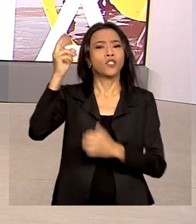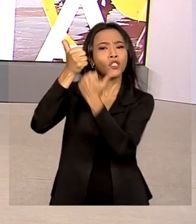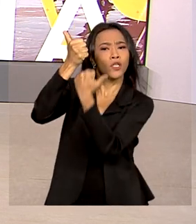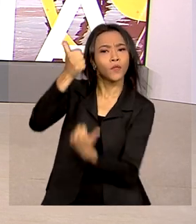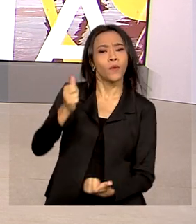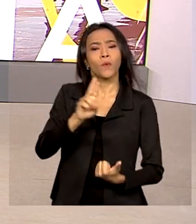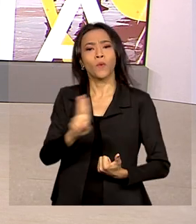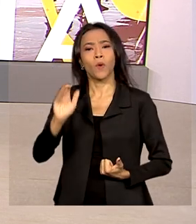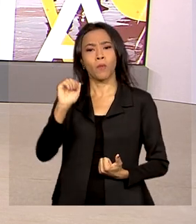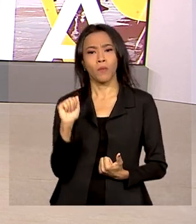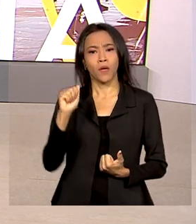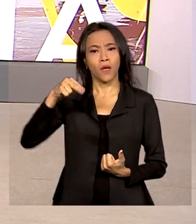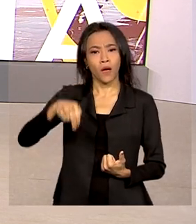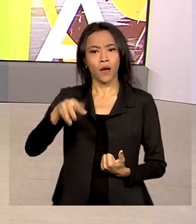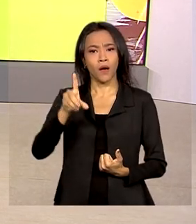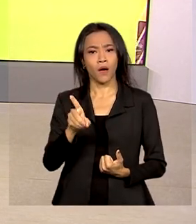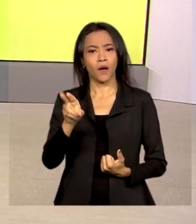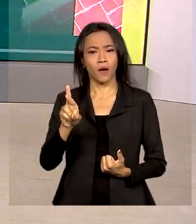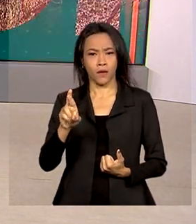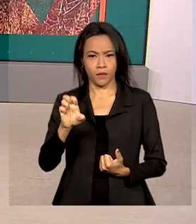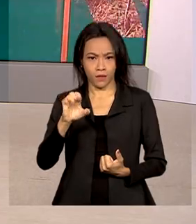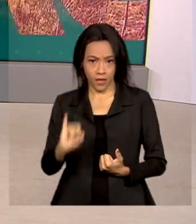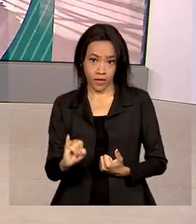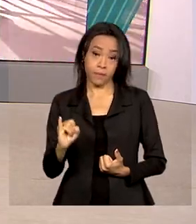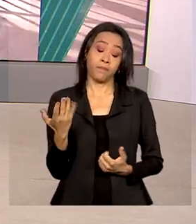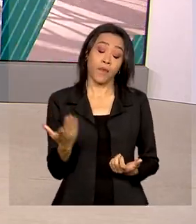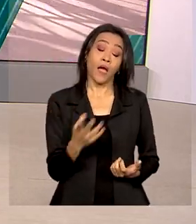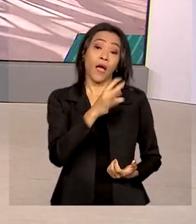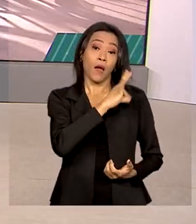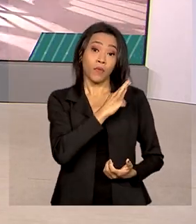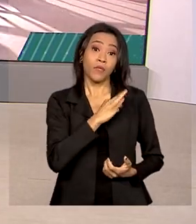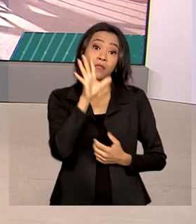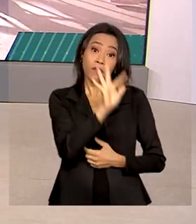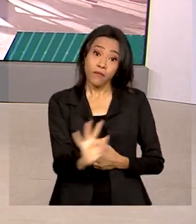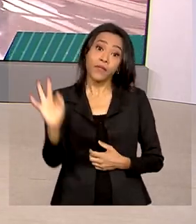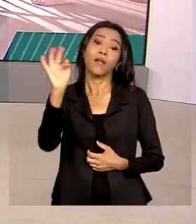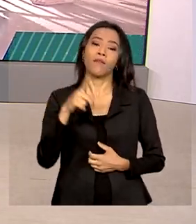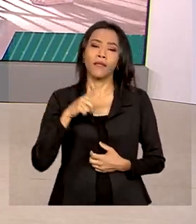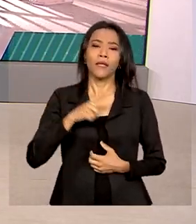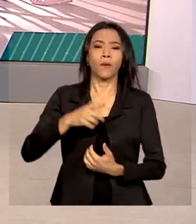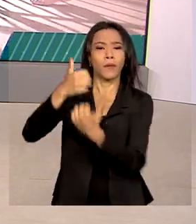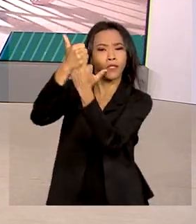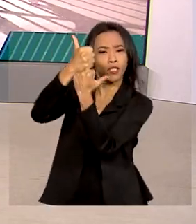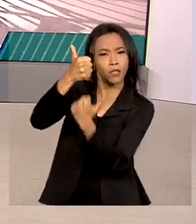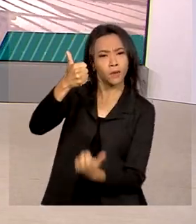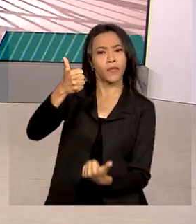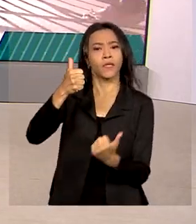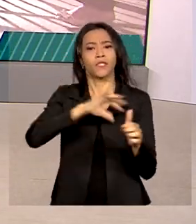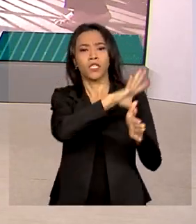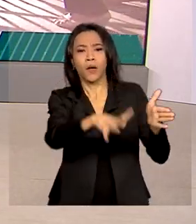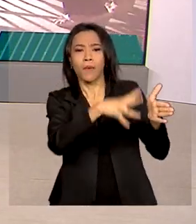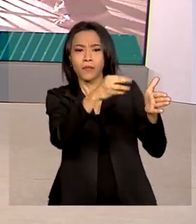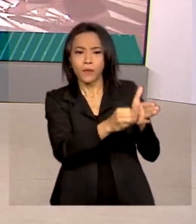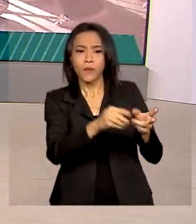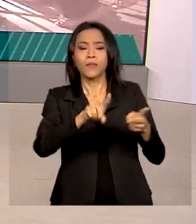Rodrigues. Uma novidade é que a PF vai contar com uma diretoria de Amazônia e Meio Ambiente.